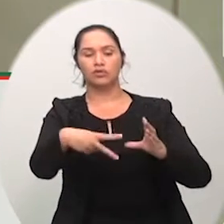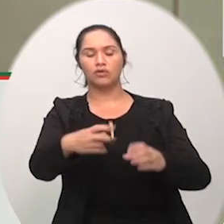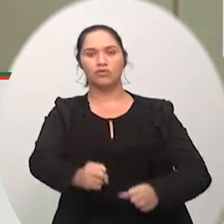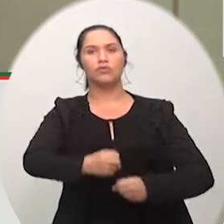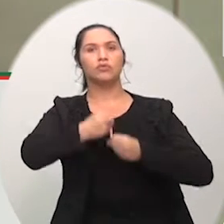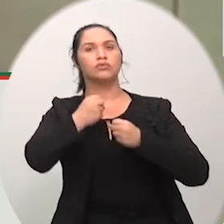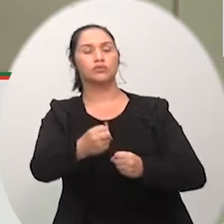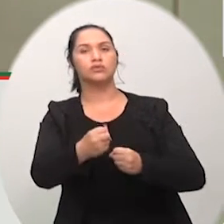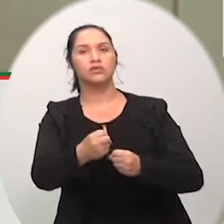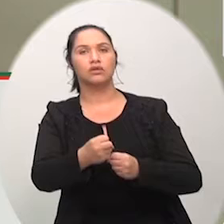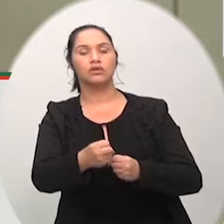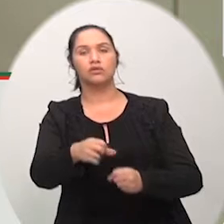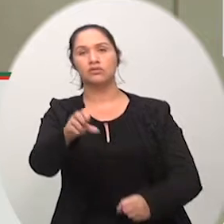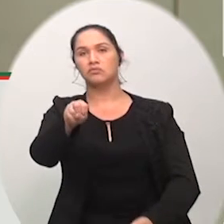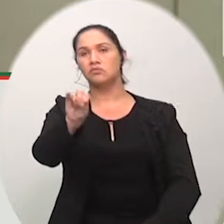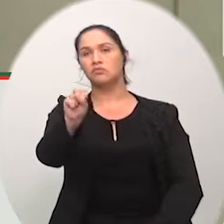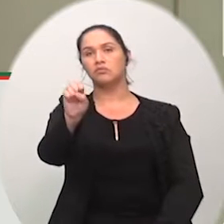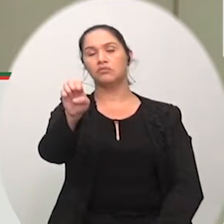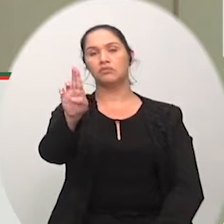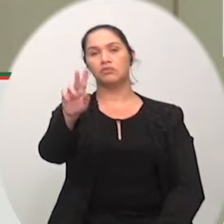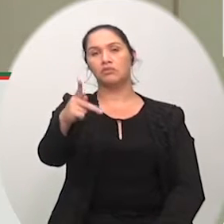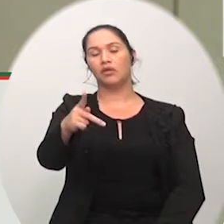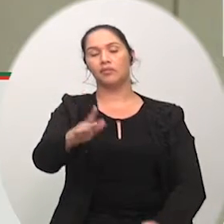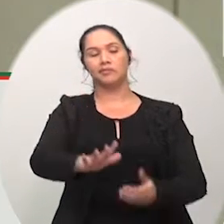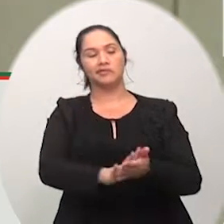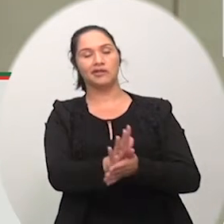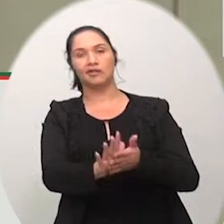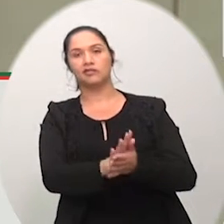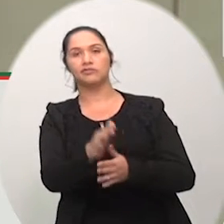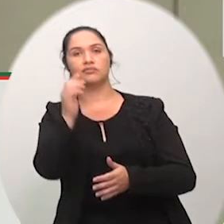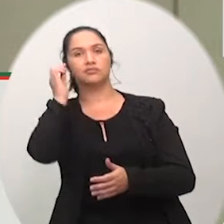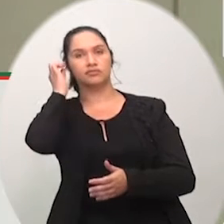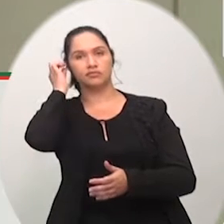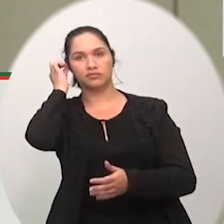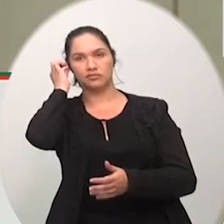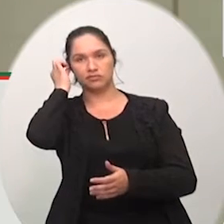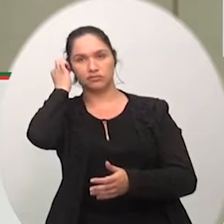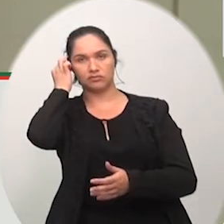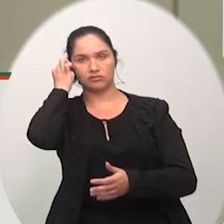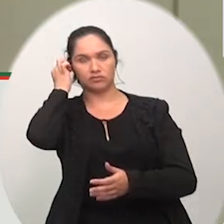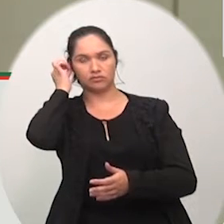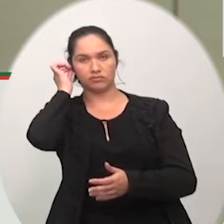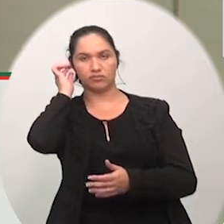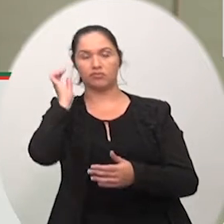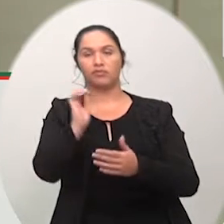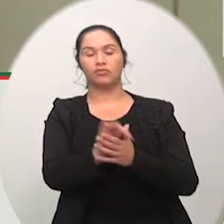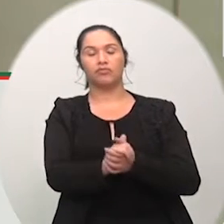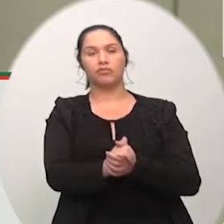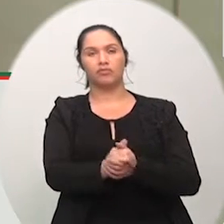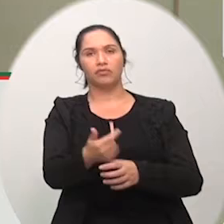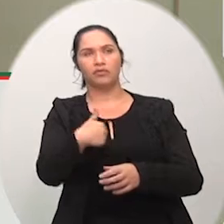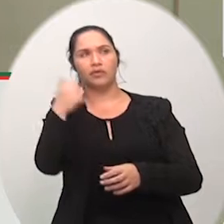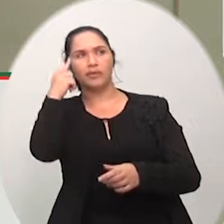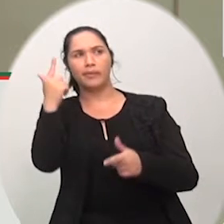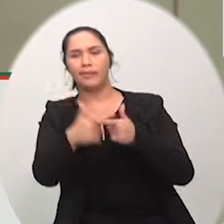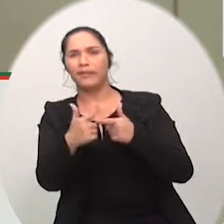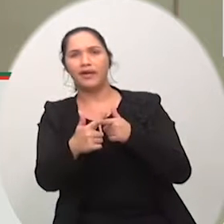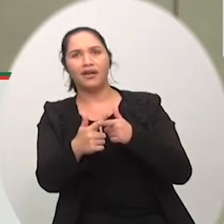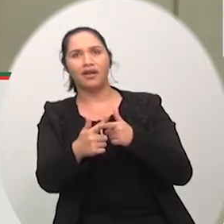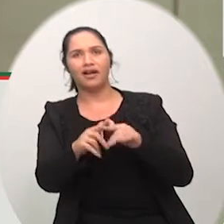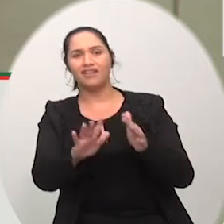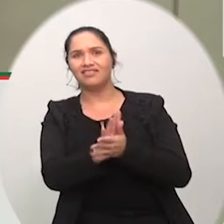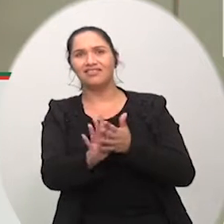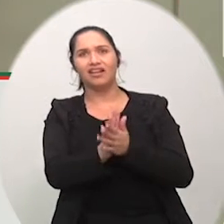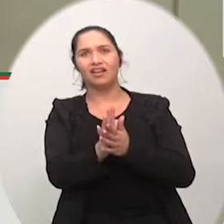diretamente a esse pessoal parece que não é com eles eles não estão tomando nenhum tipo de de atitude não estão tomando nenhum tipo